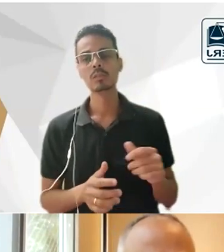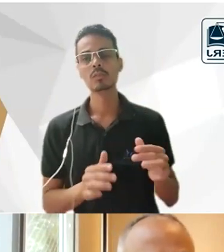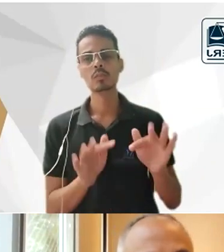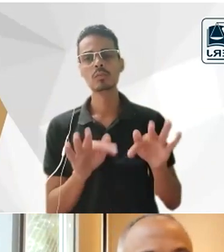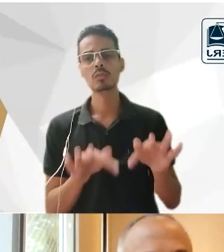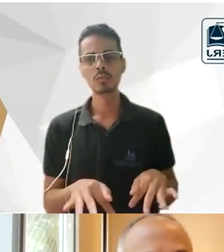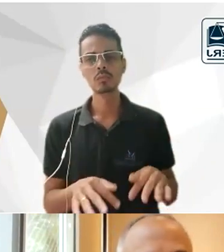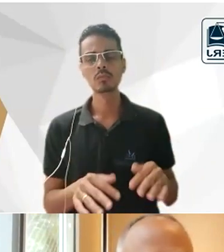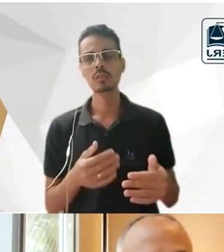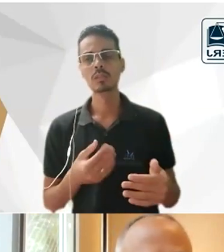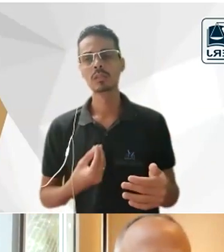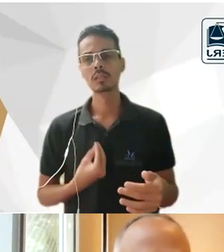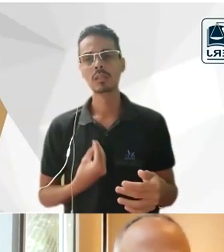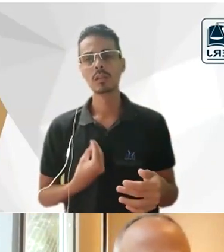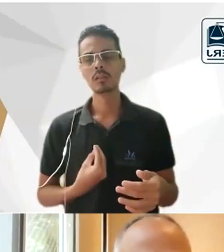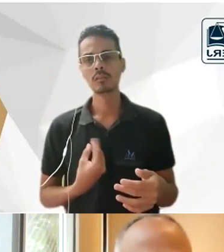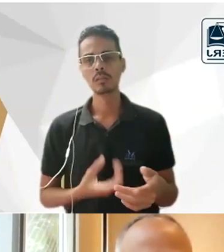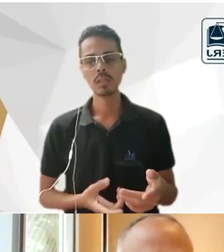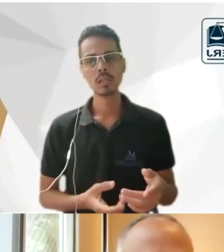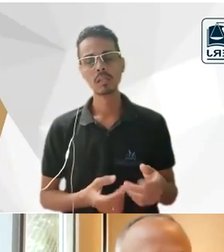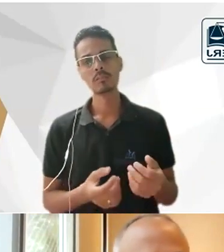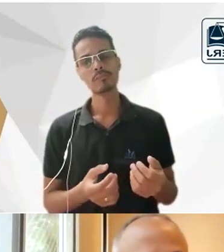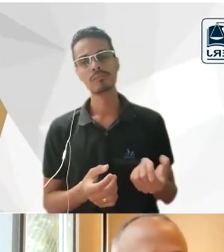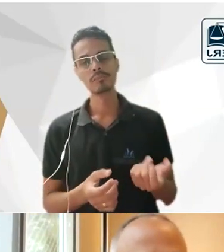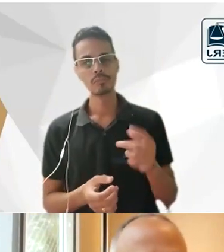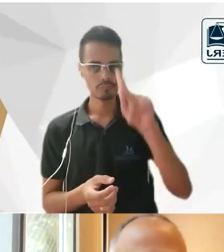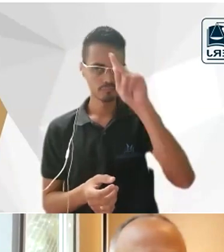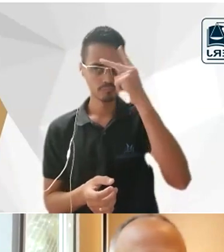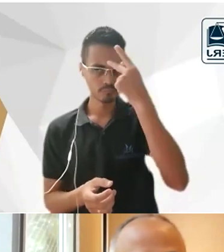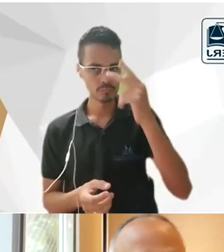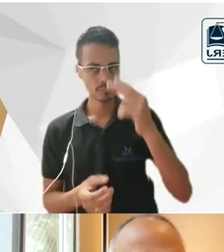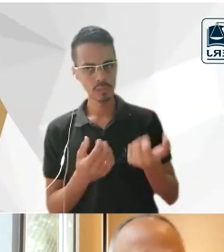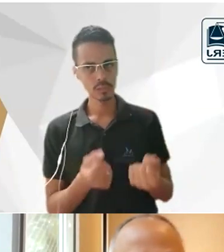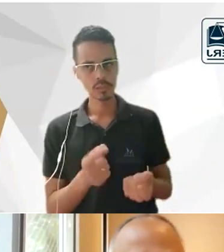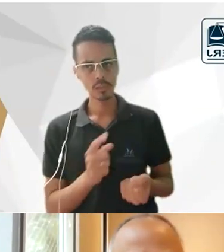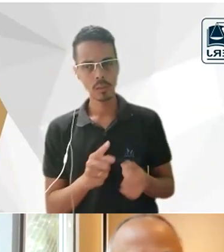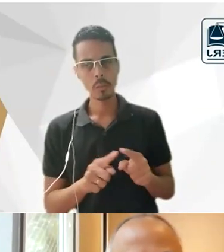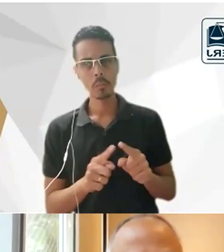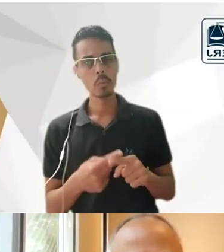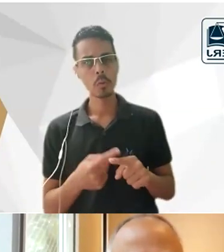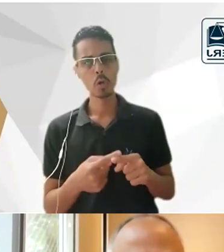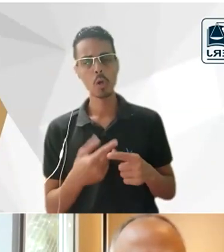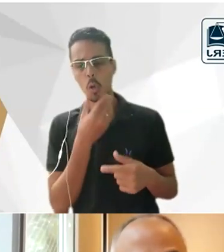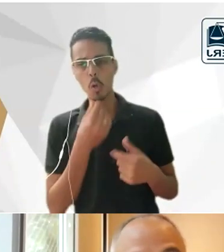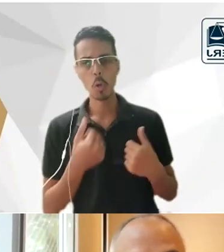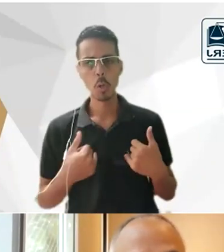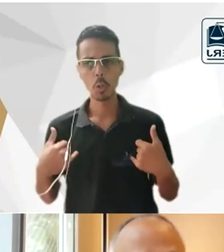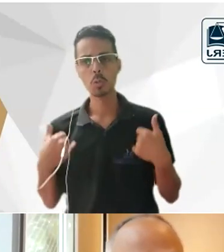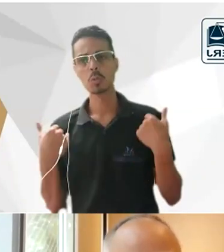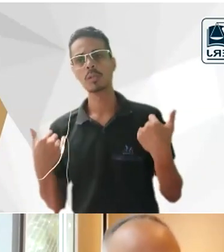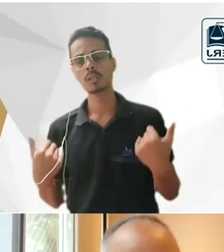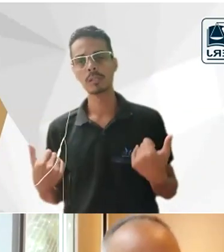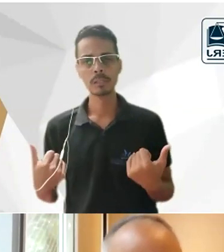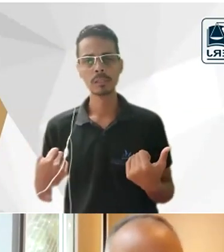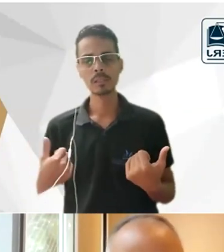ele não vai reconhecer que estava equivocado mas até porque ele era um homem muito orgulhoso muito preparado muito orgulhoso considerado por